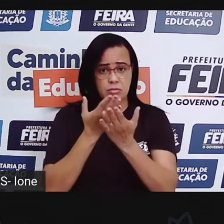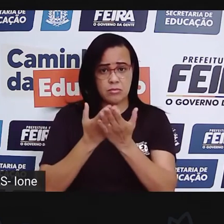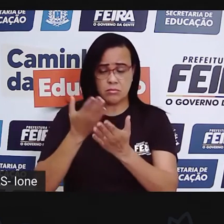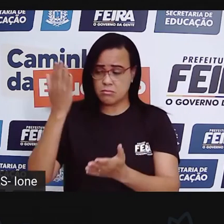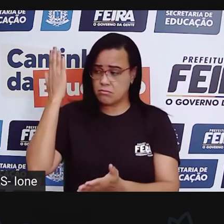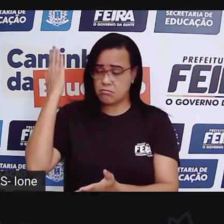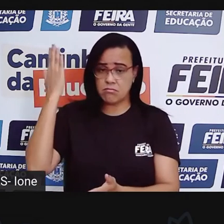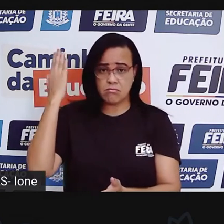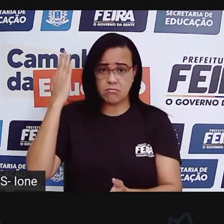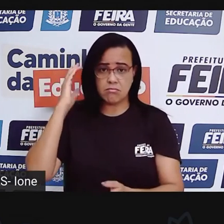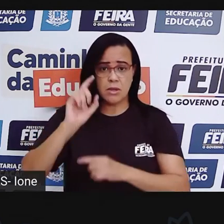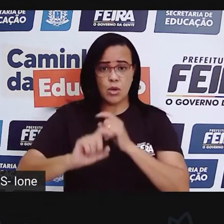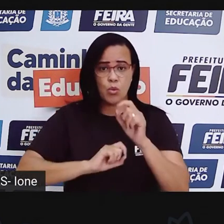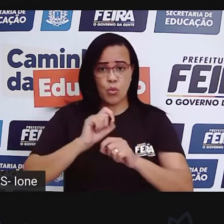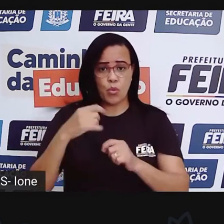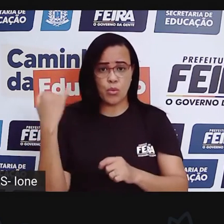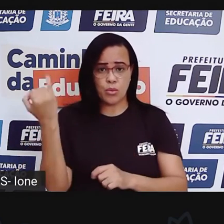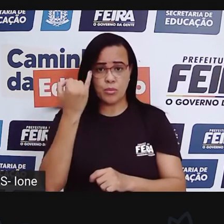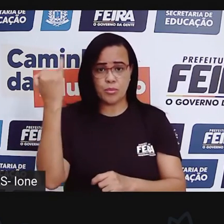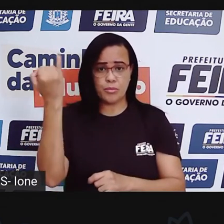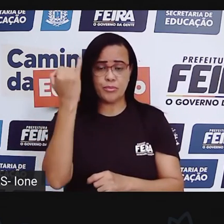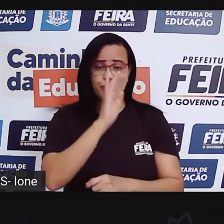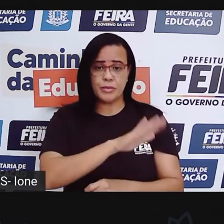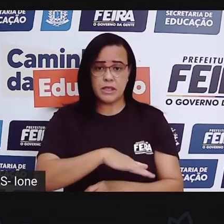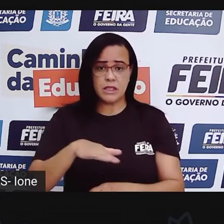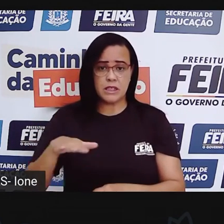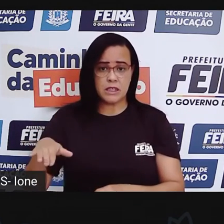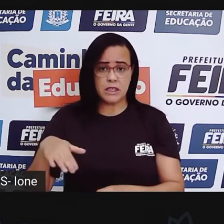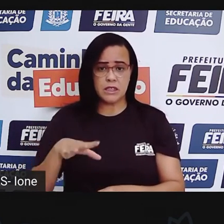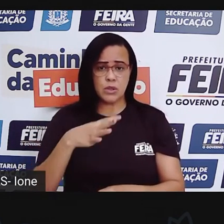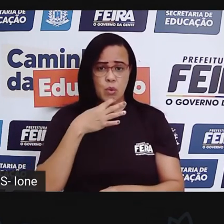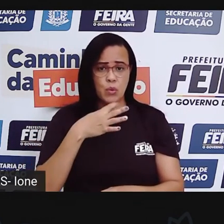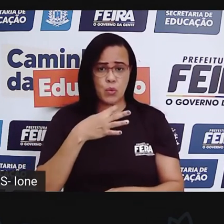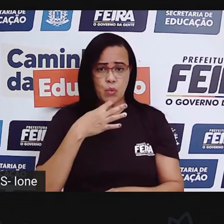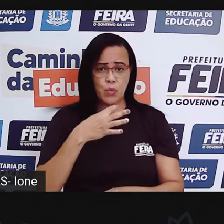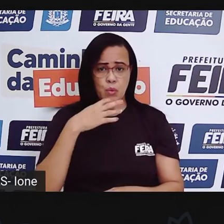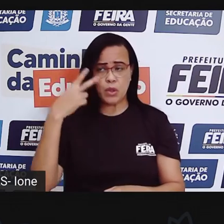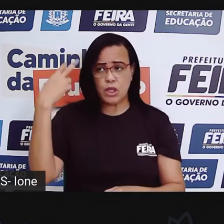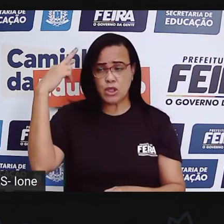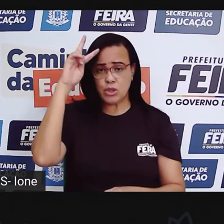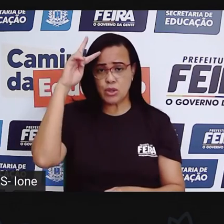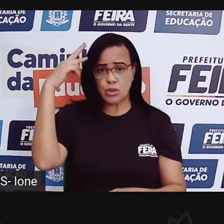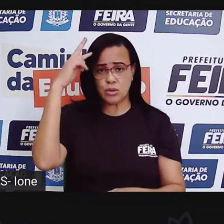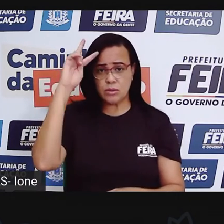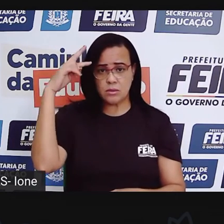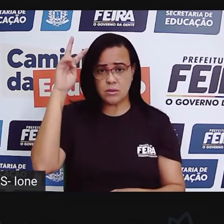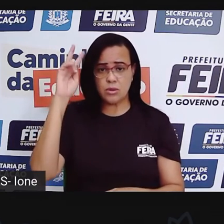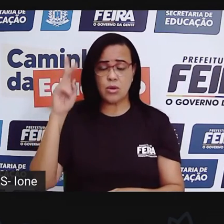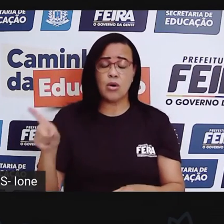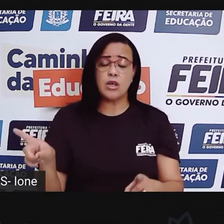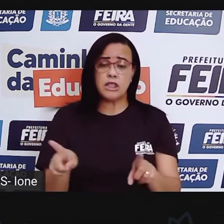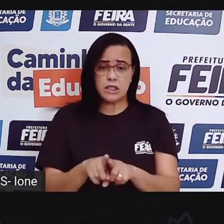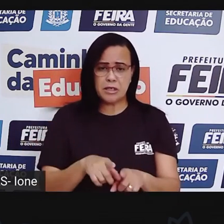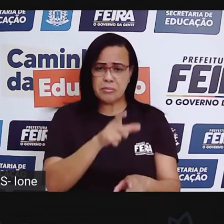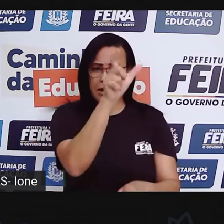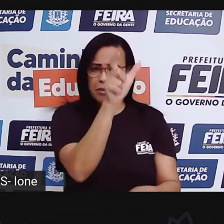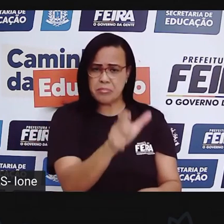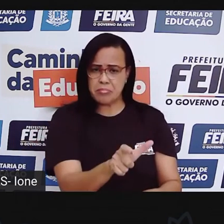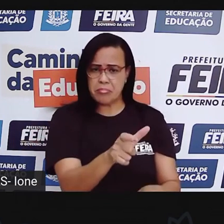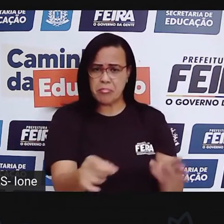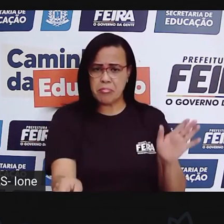importância da criança conhecer a sua história, conhecer a sua identidade e respeitar